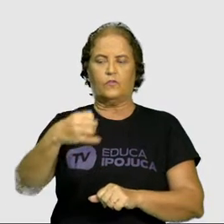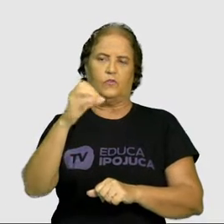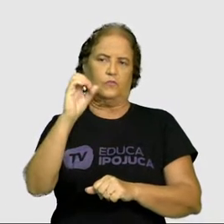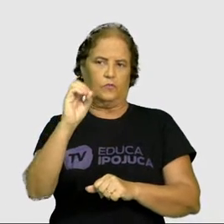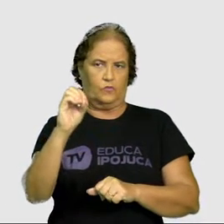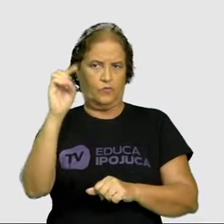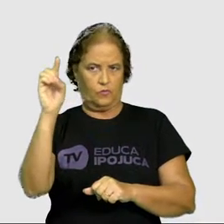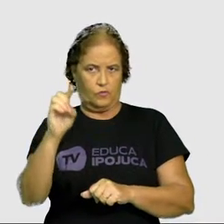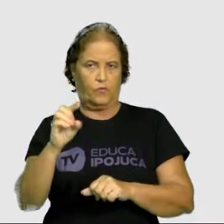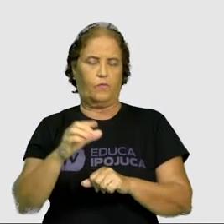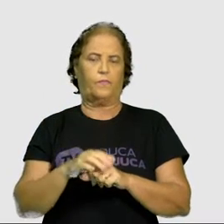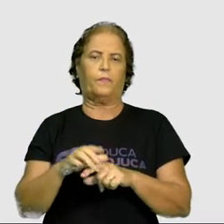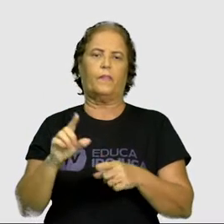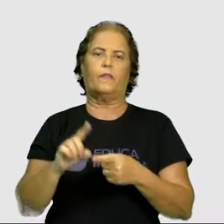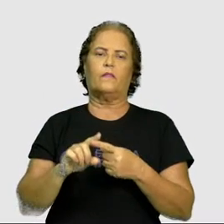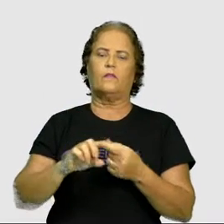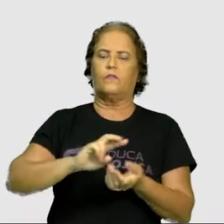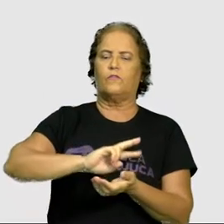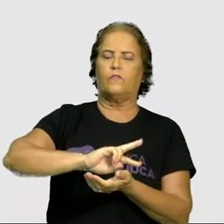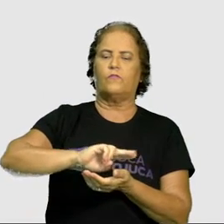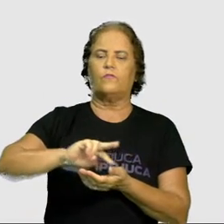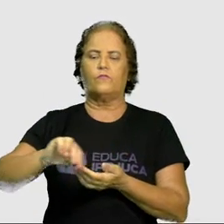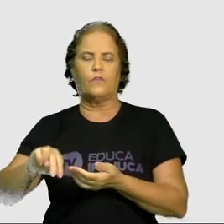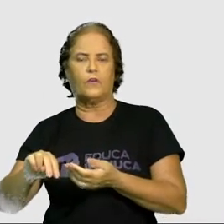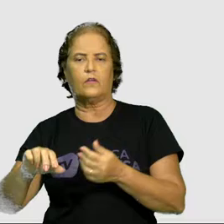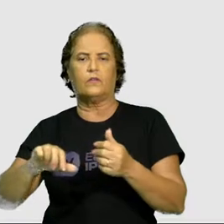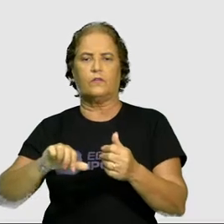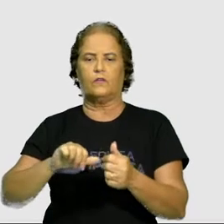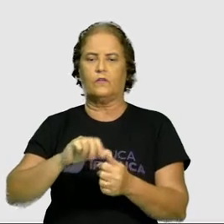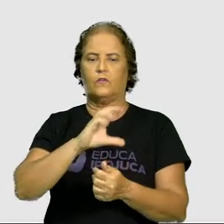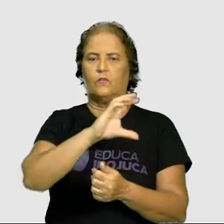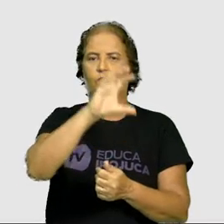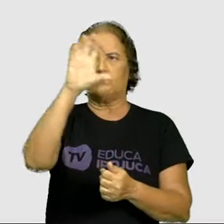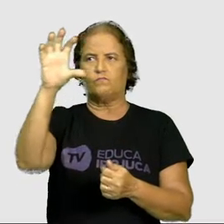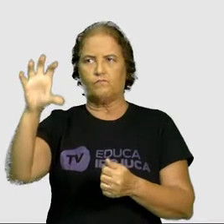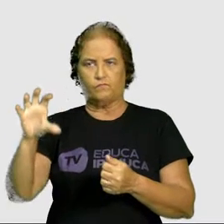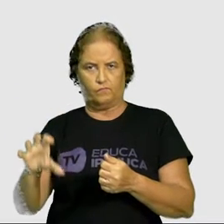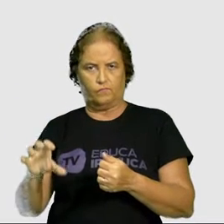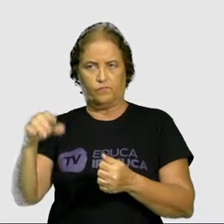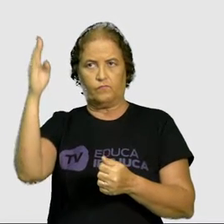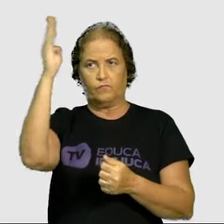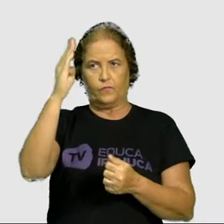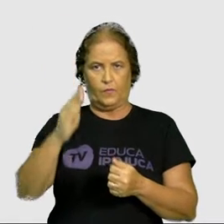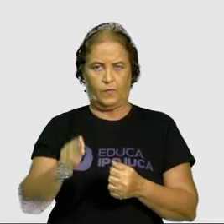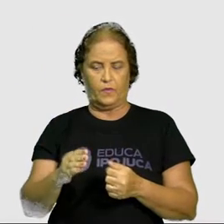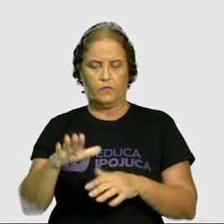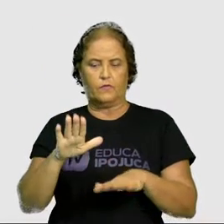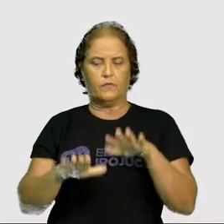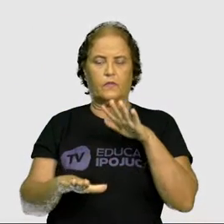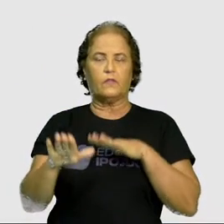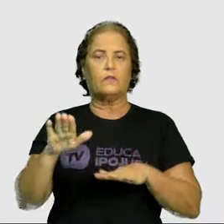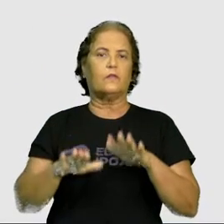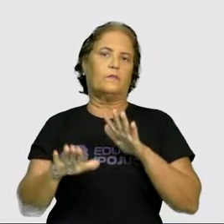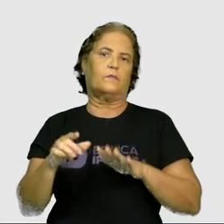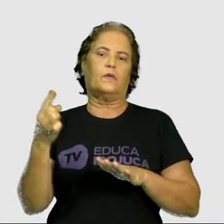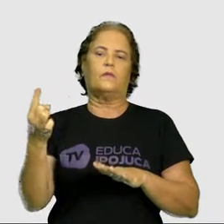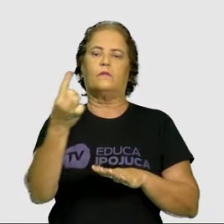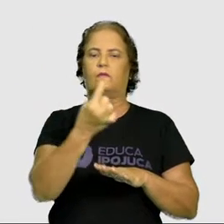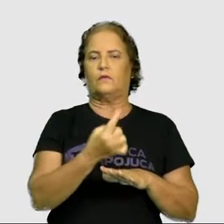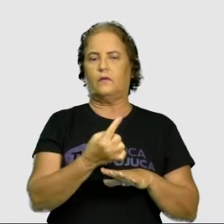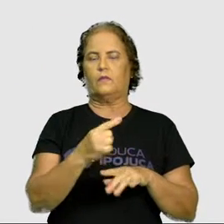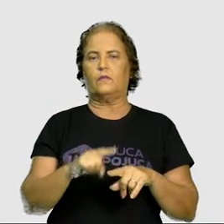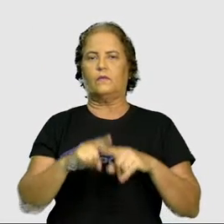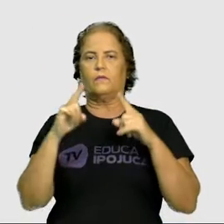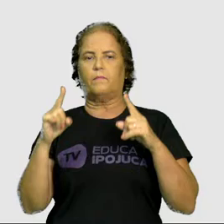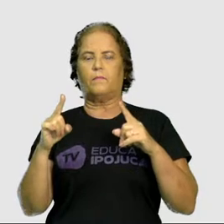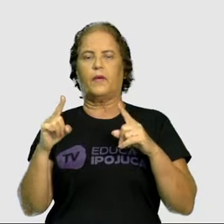brincadeira pode ter inúmeras variações entre as regiões do Brasil. Portanto, vai depender de cada região. Mas, lembre-se que ela foi